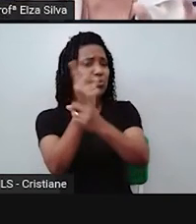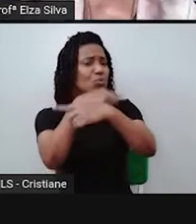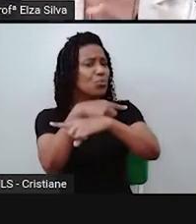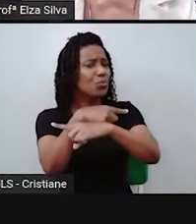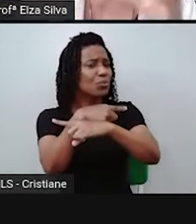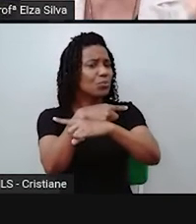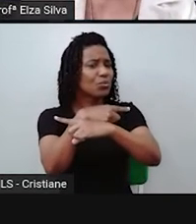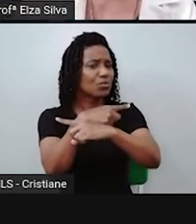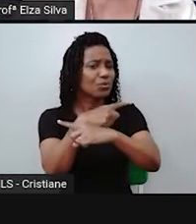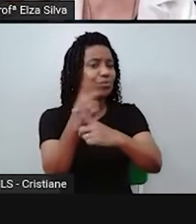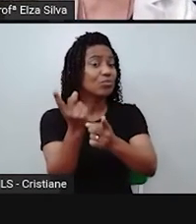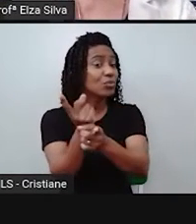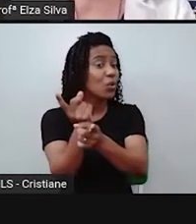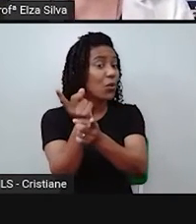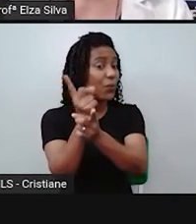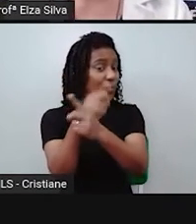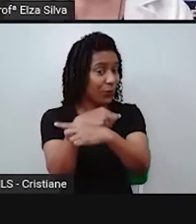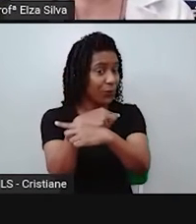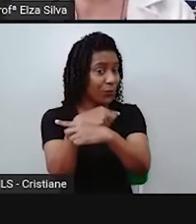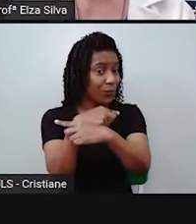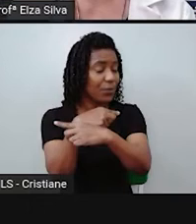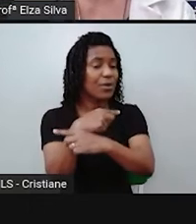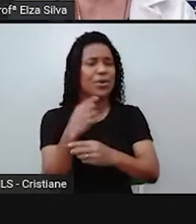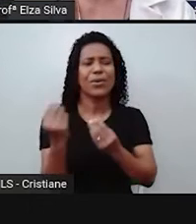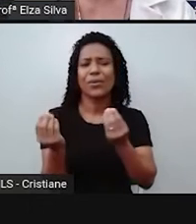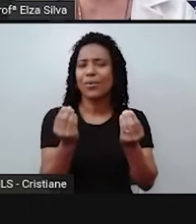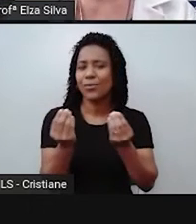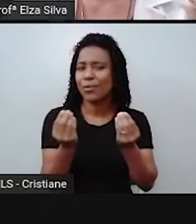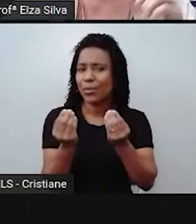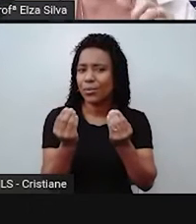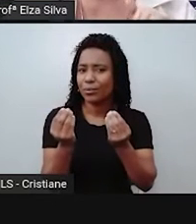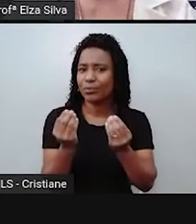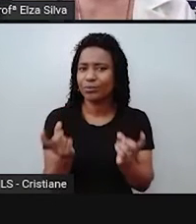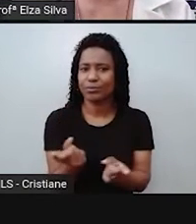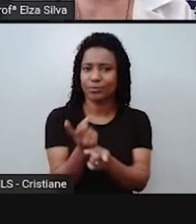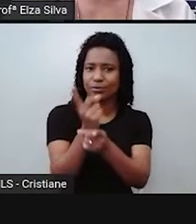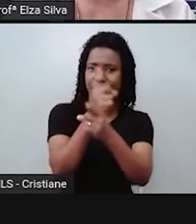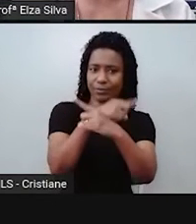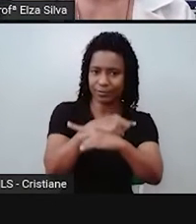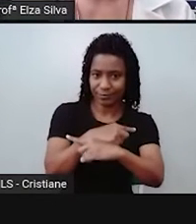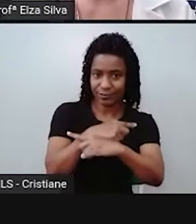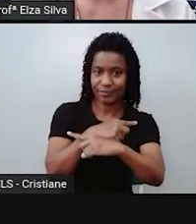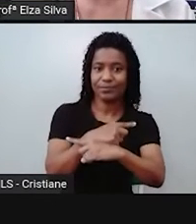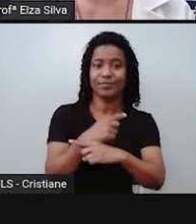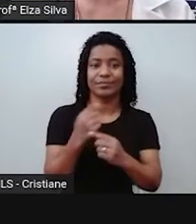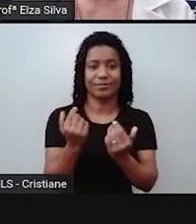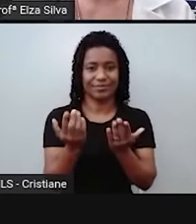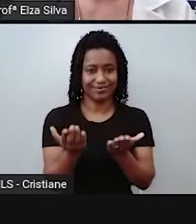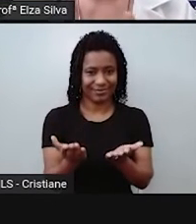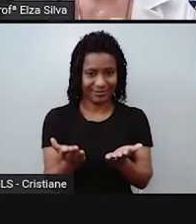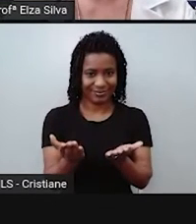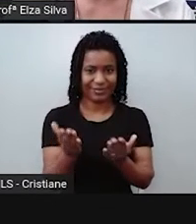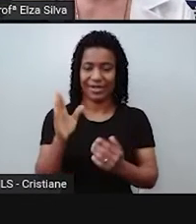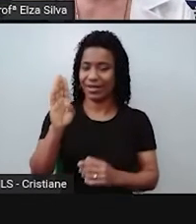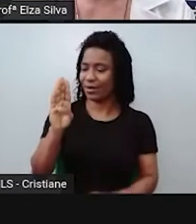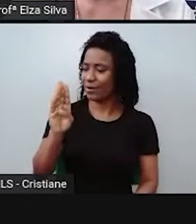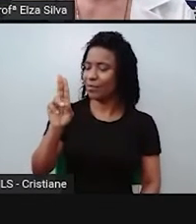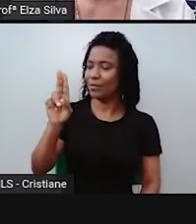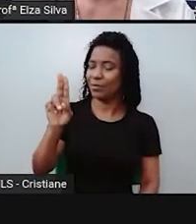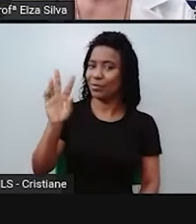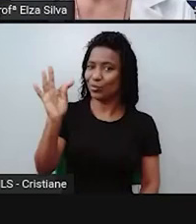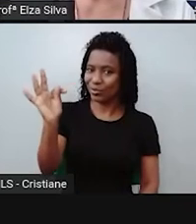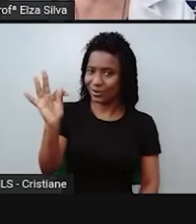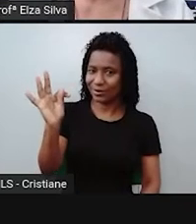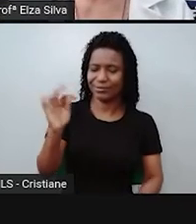você quer mostrar que algo é contrário a outro algo, você pode utilizar but, mas.